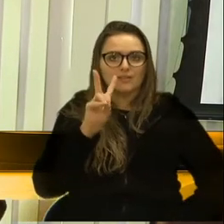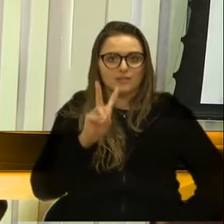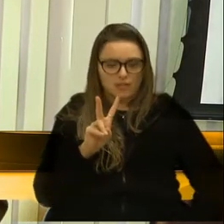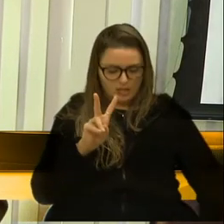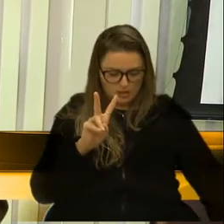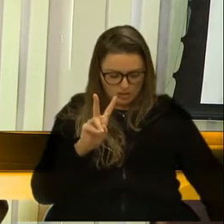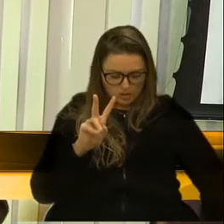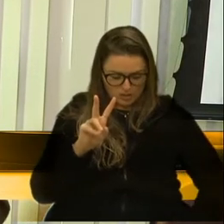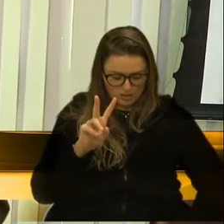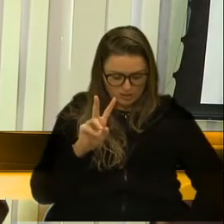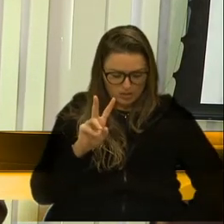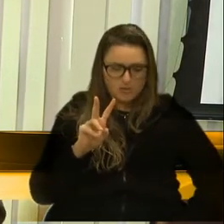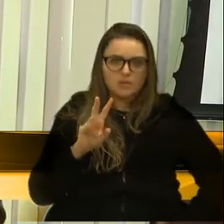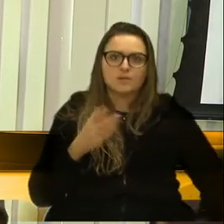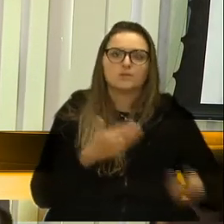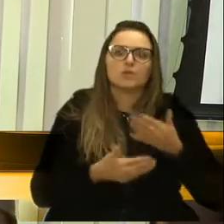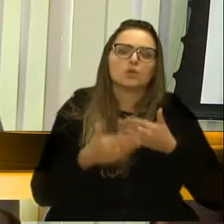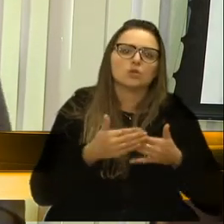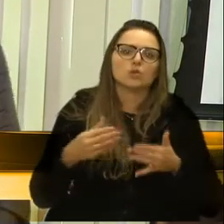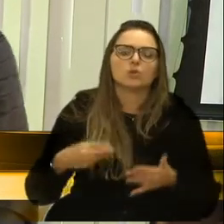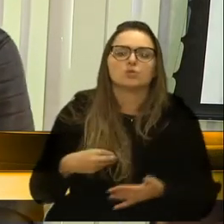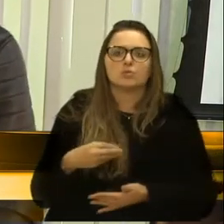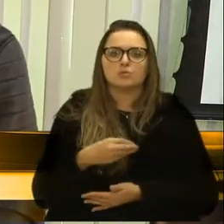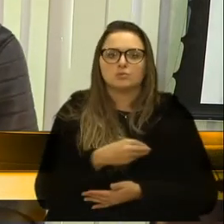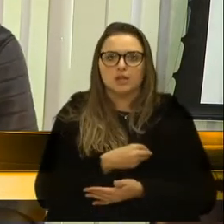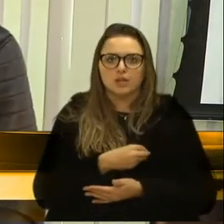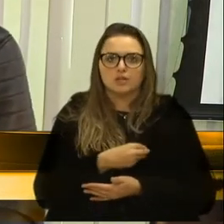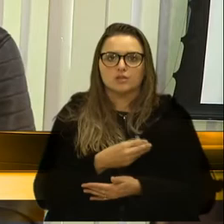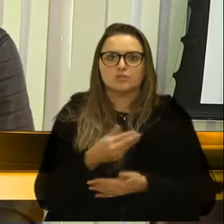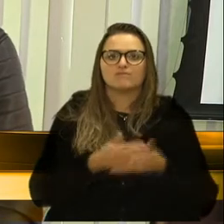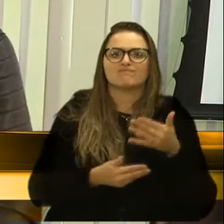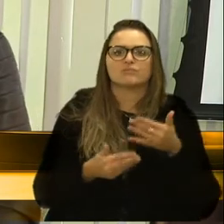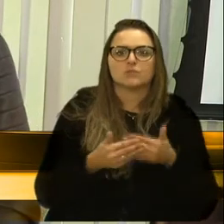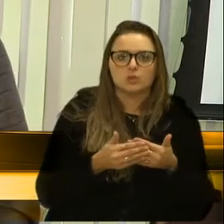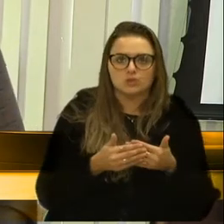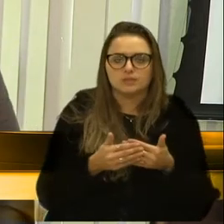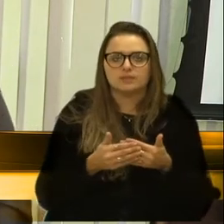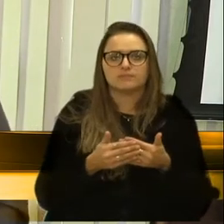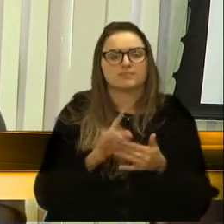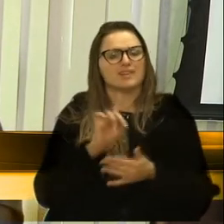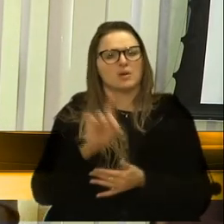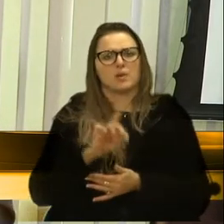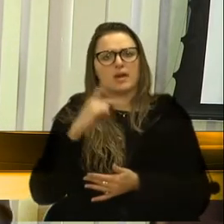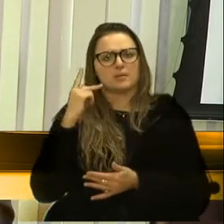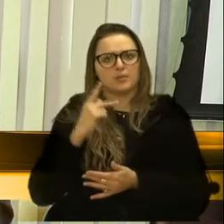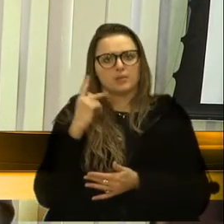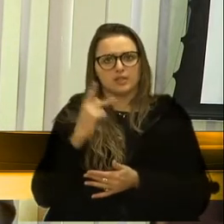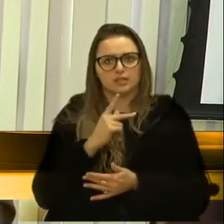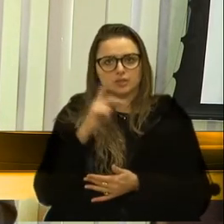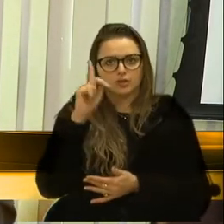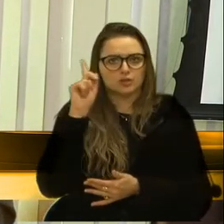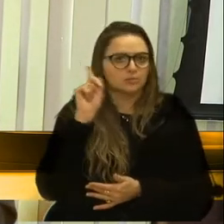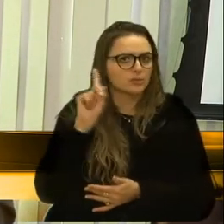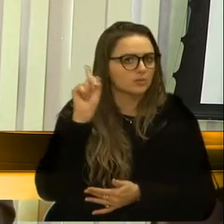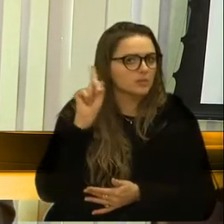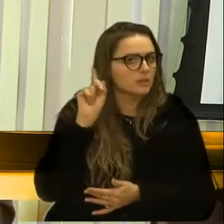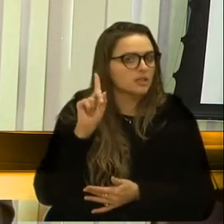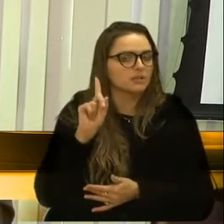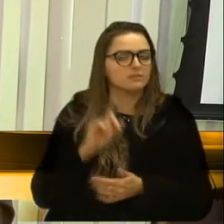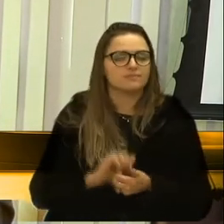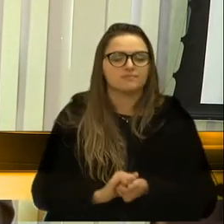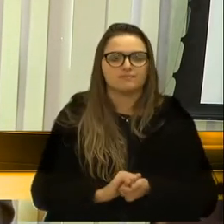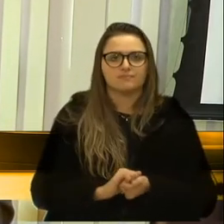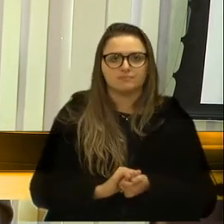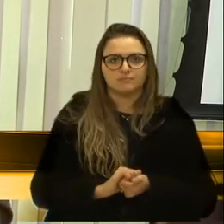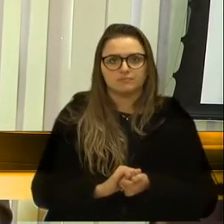os médicos, quem entende saúde, não é político quem entende saúde. Não é político quem entende saúde. Só se ele é formado em medicina.